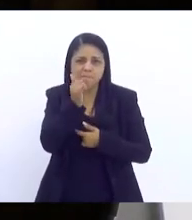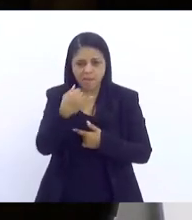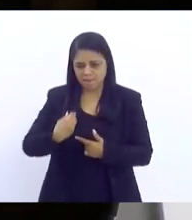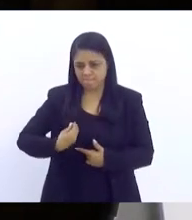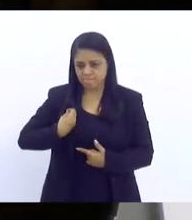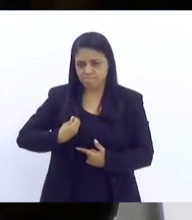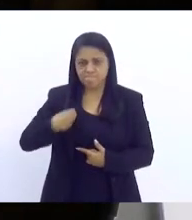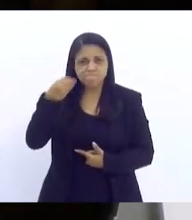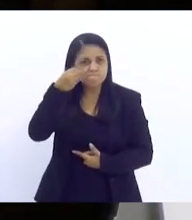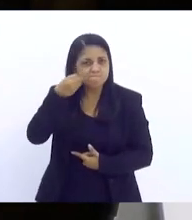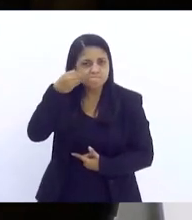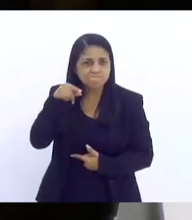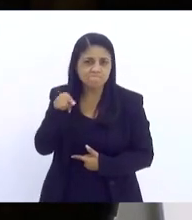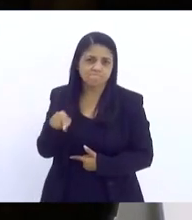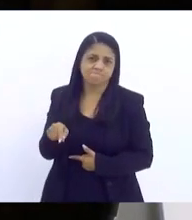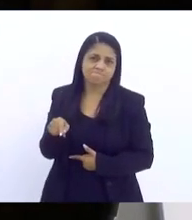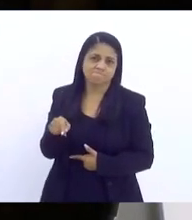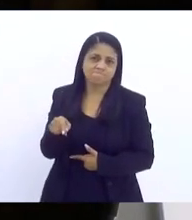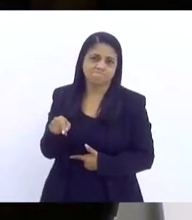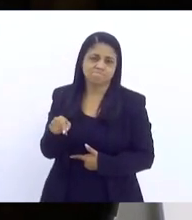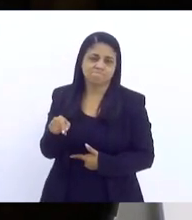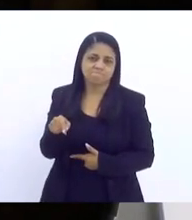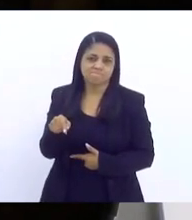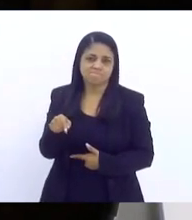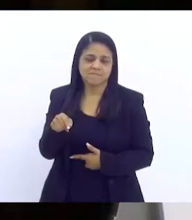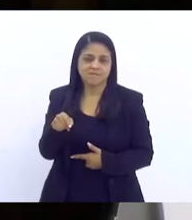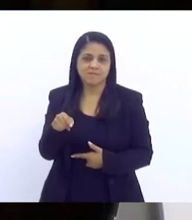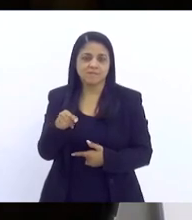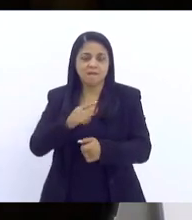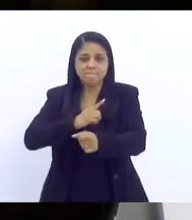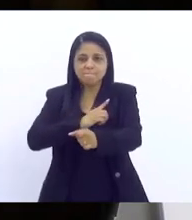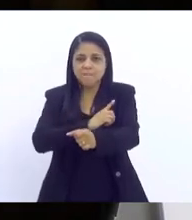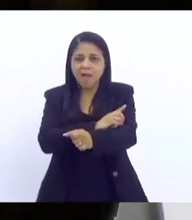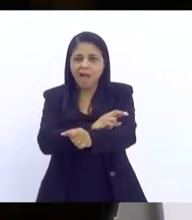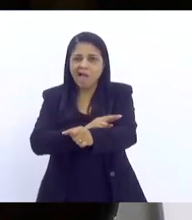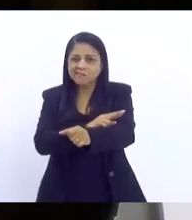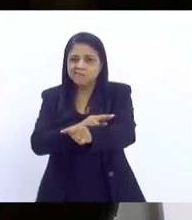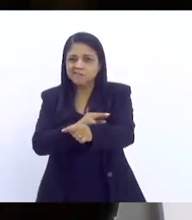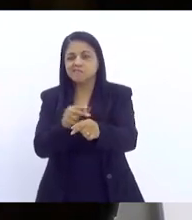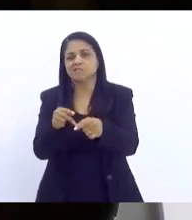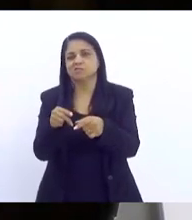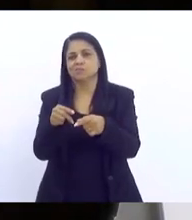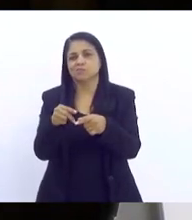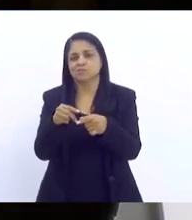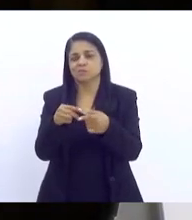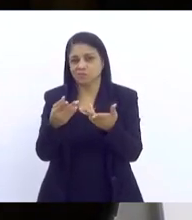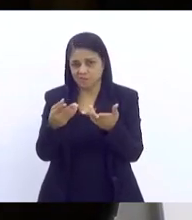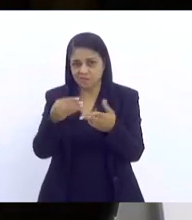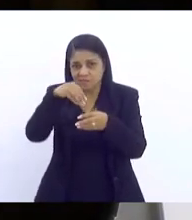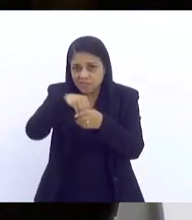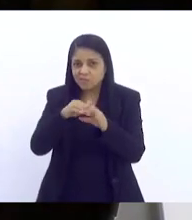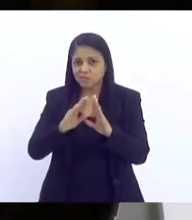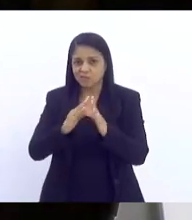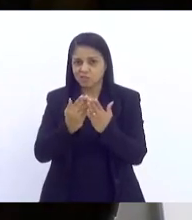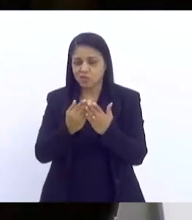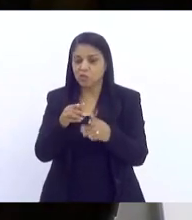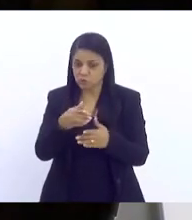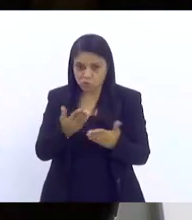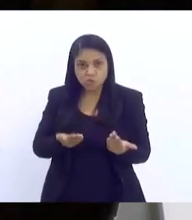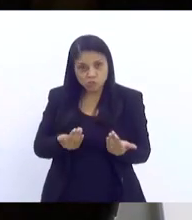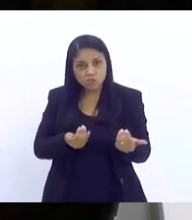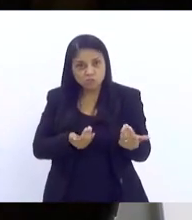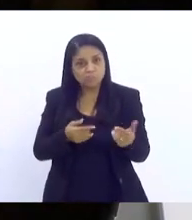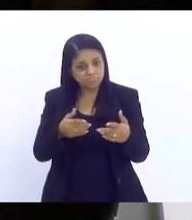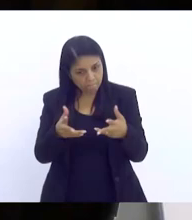ilustrou dessa questão da intolerância na escola. os adolescentes percebem essa questão e muitos deles